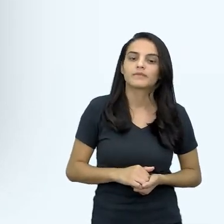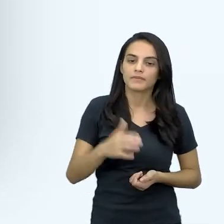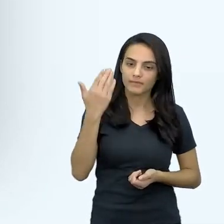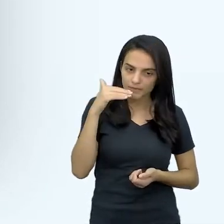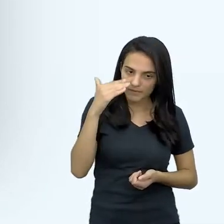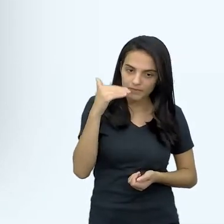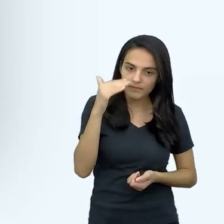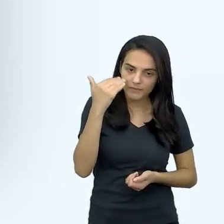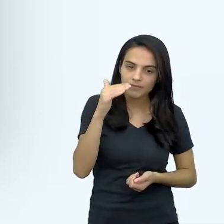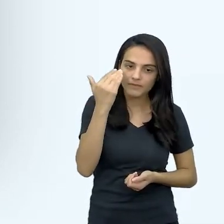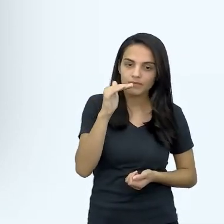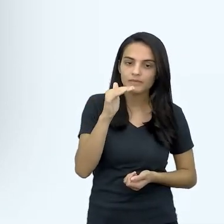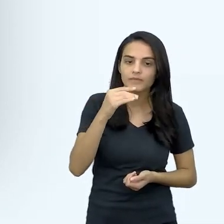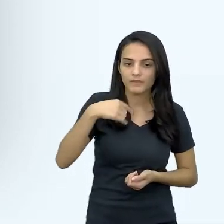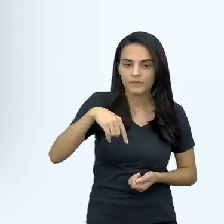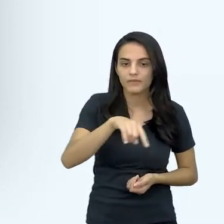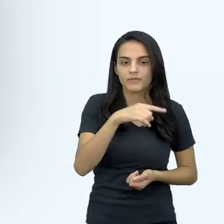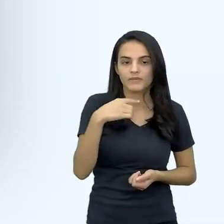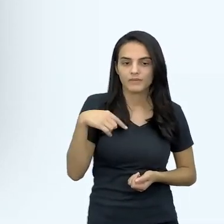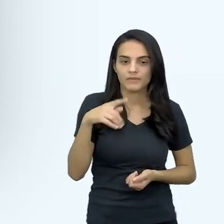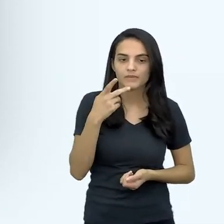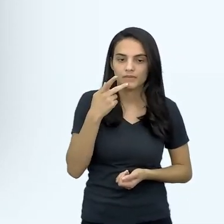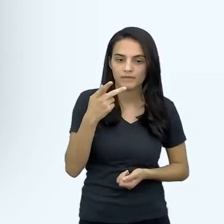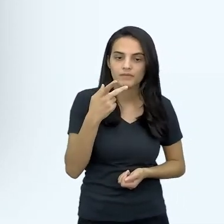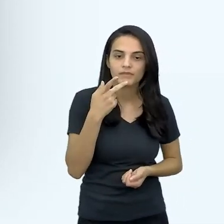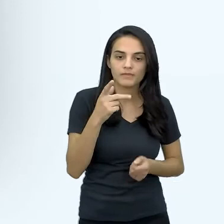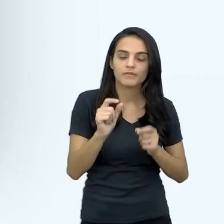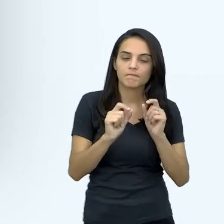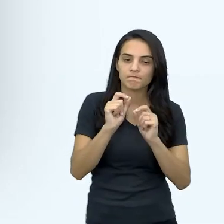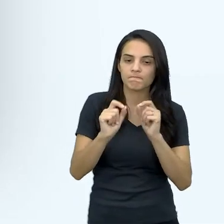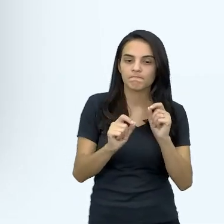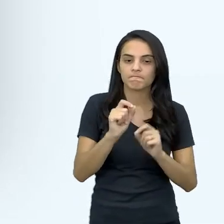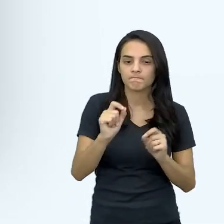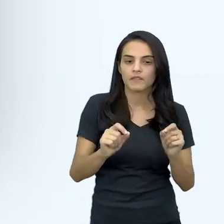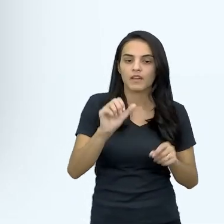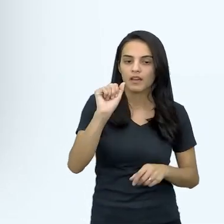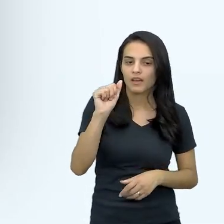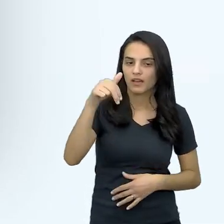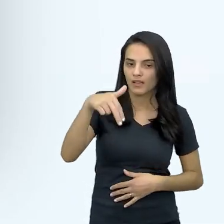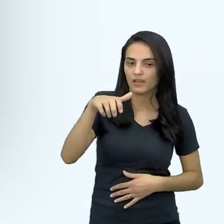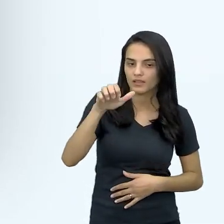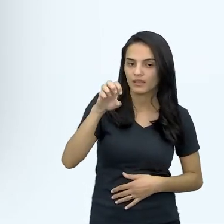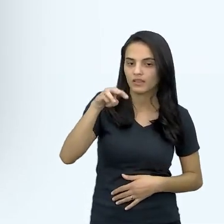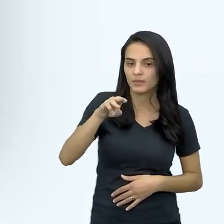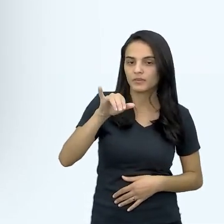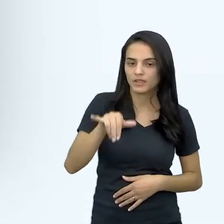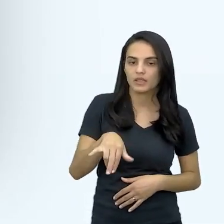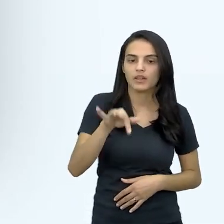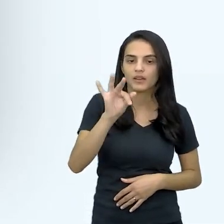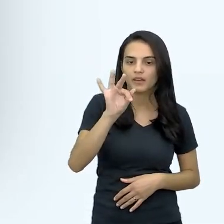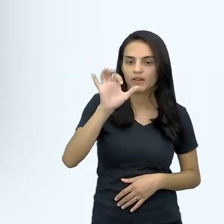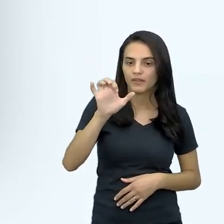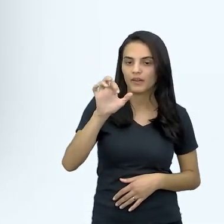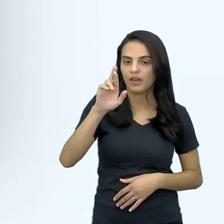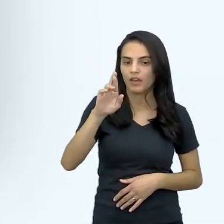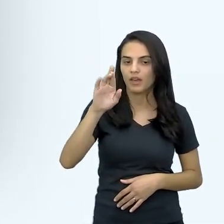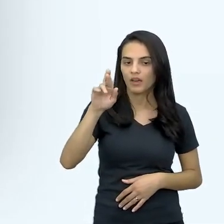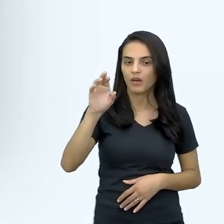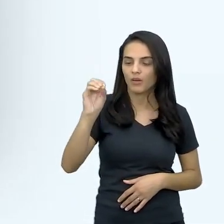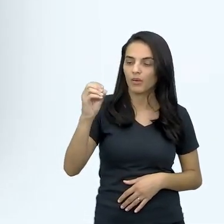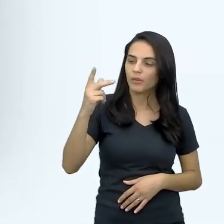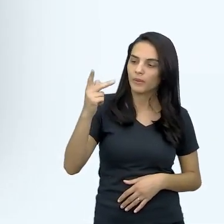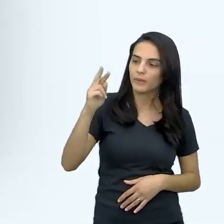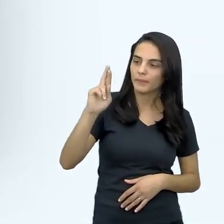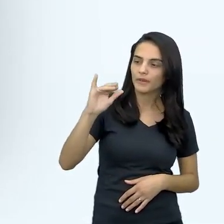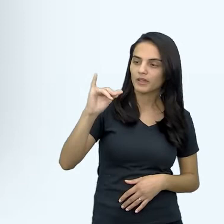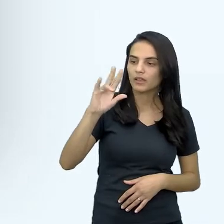Entendi. Então aí, né, a gente falou a respeito um pouquinho aí da anemia ferropriva, né, que é justamente essa anemia,